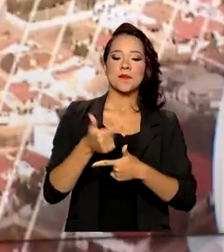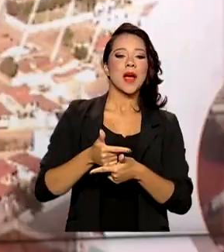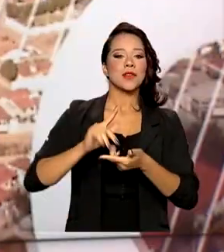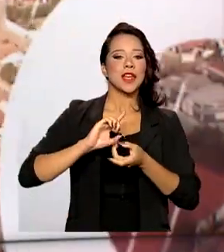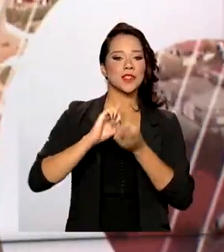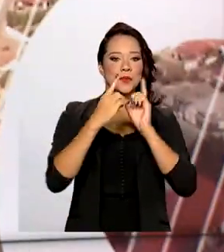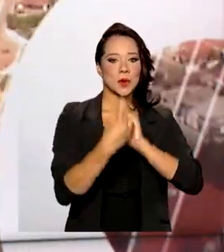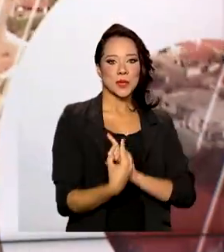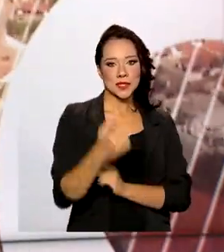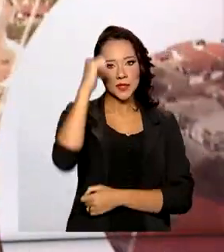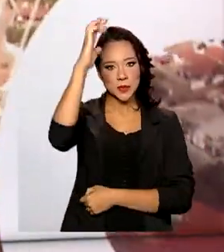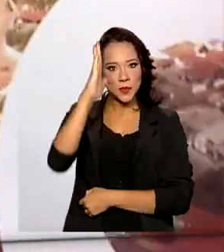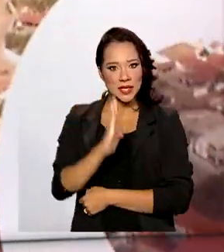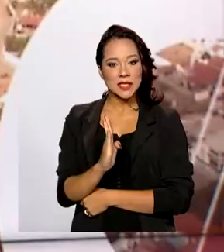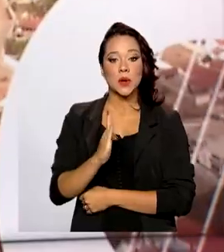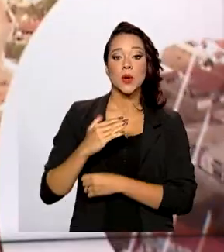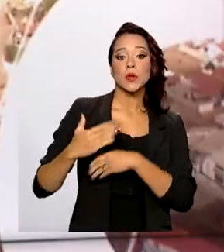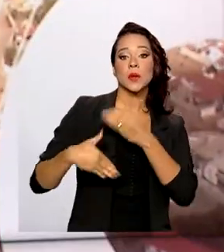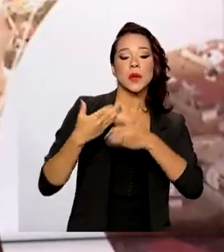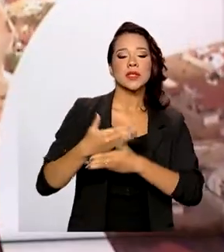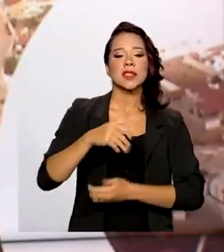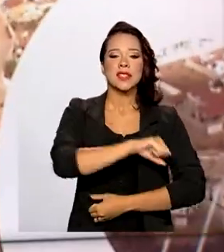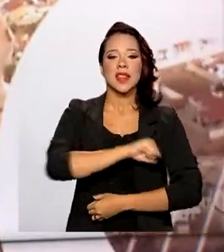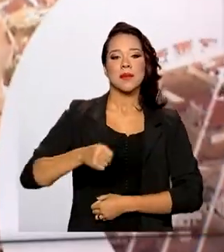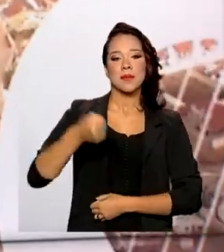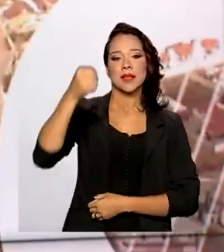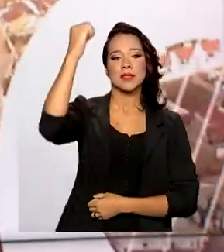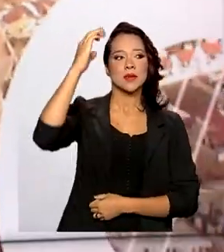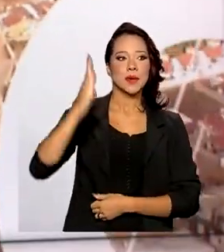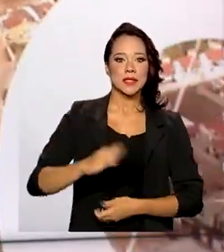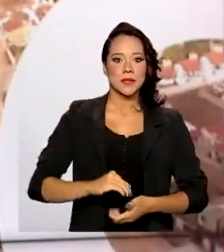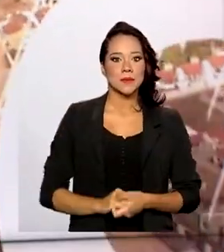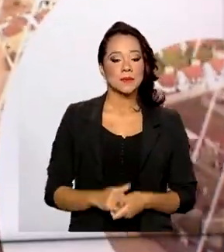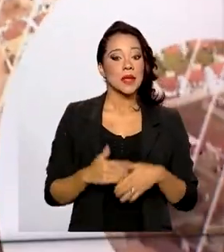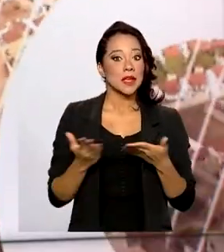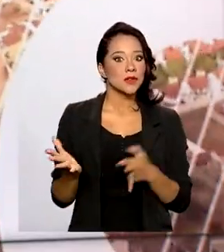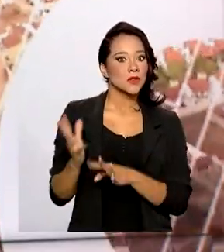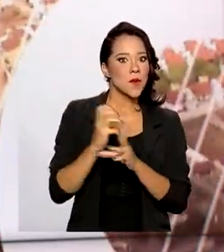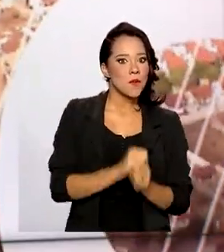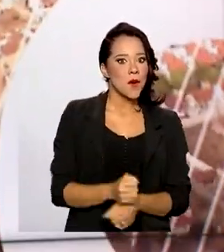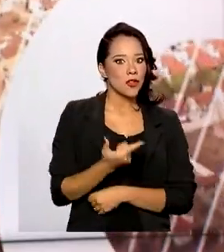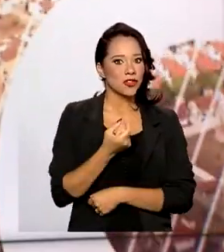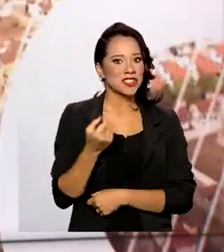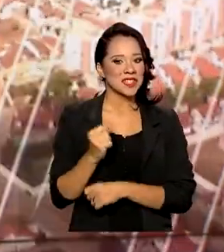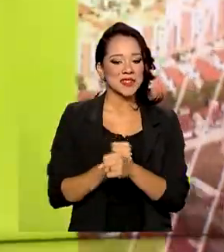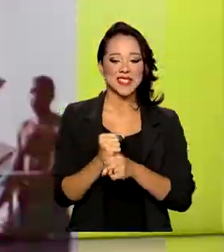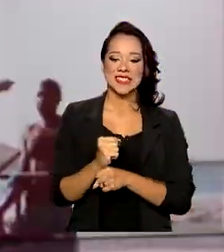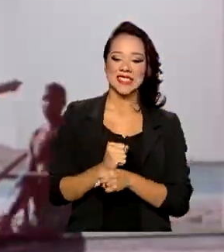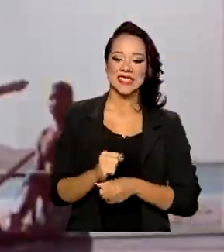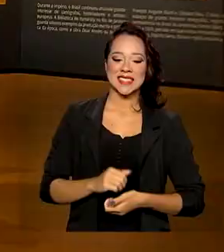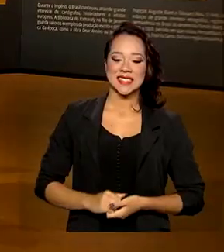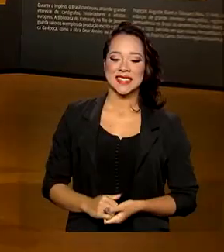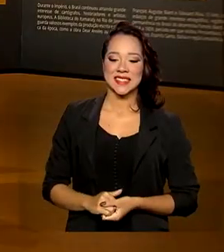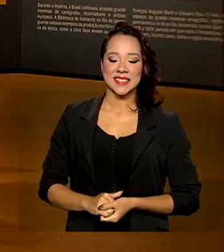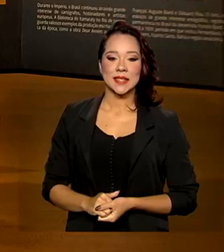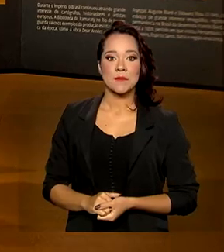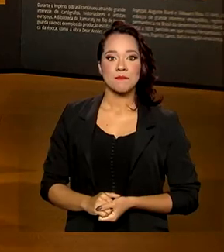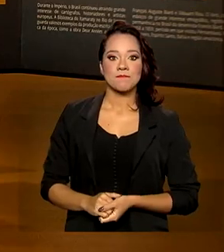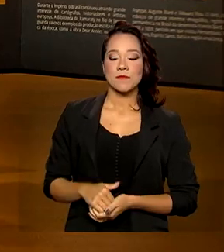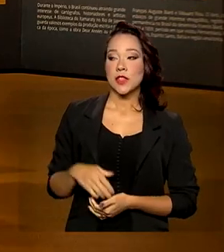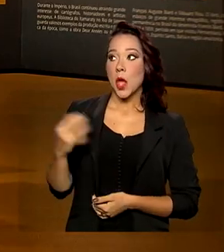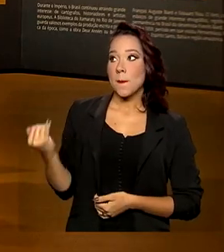diplomacia brasileira no processo da independência do Brasil, que acabou de completar 200 anos. Tão